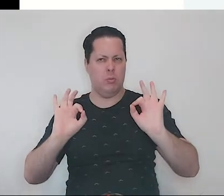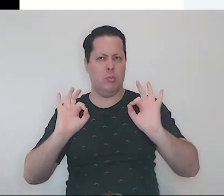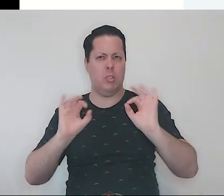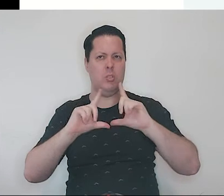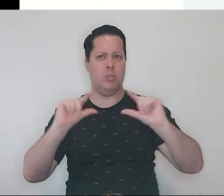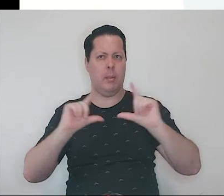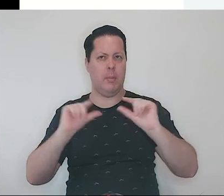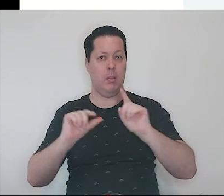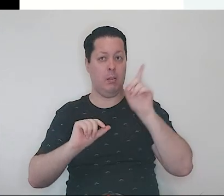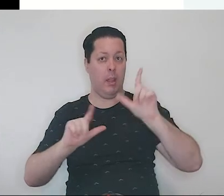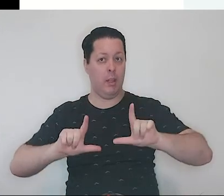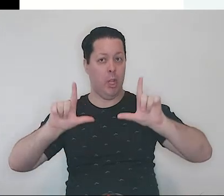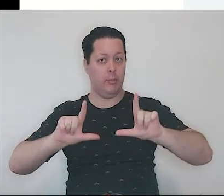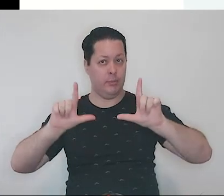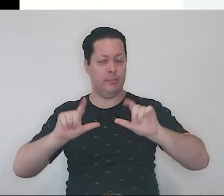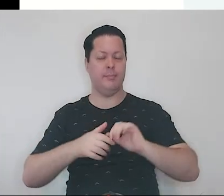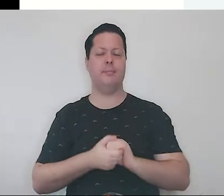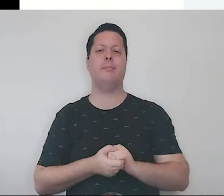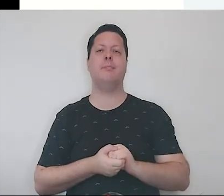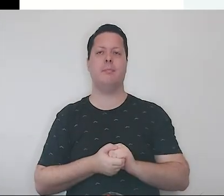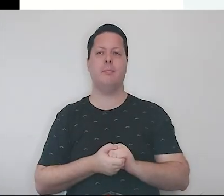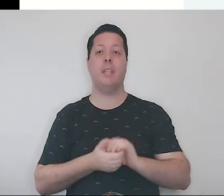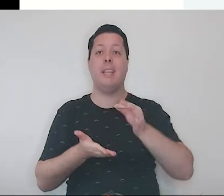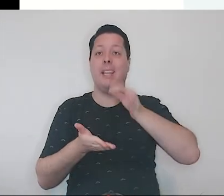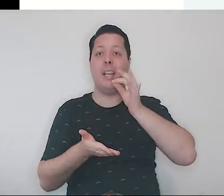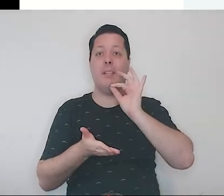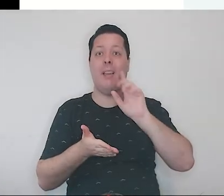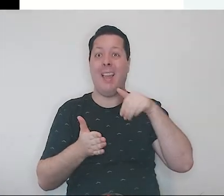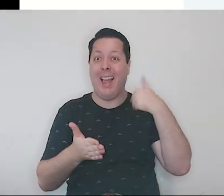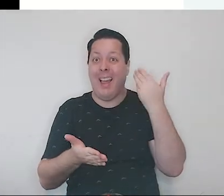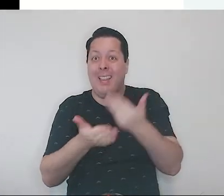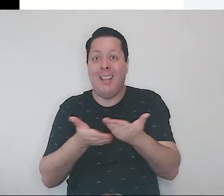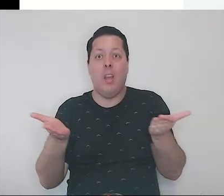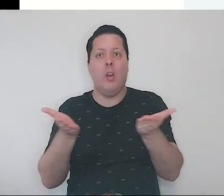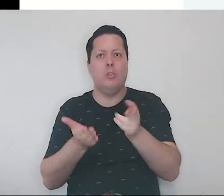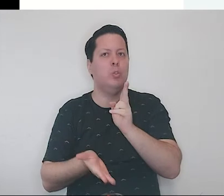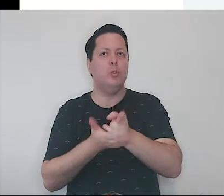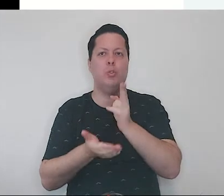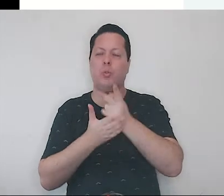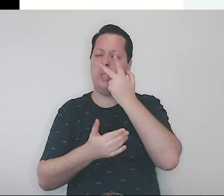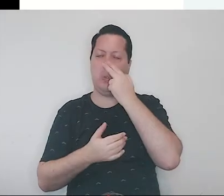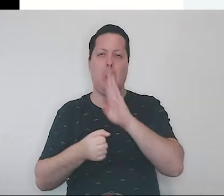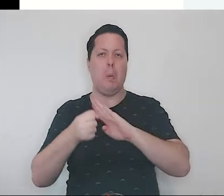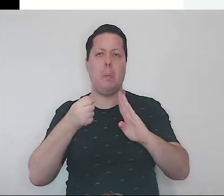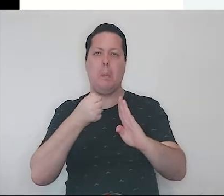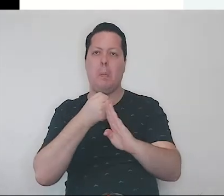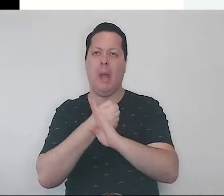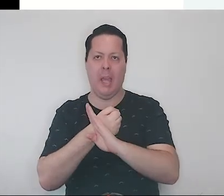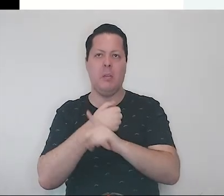Japão. Esse café paulista existe até hoje em dia, no mesmo bairro Ginza,